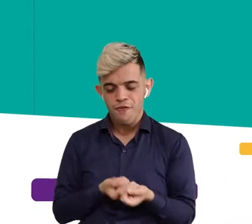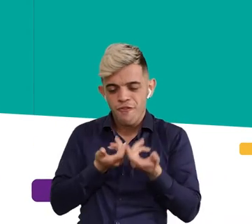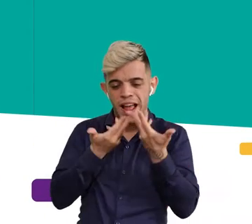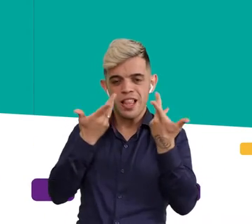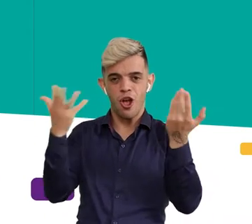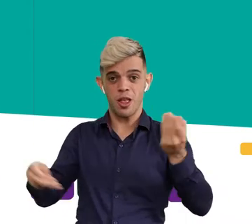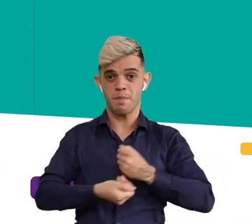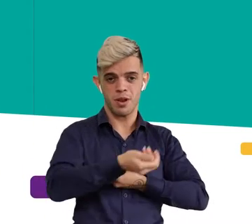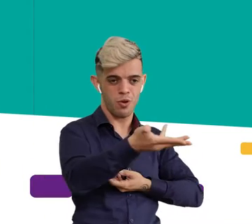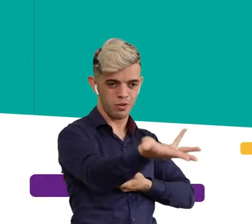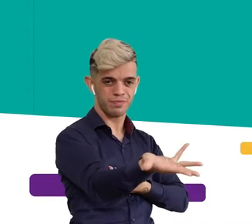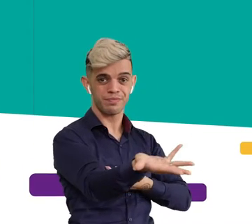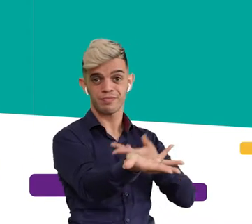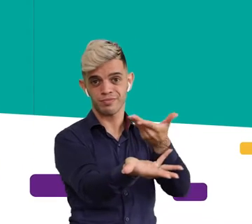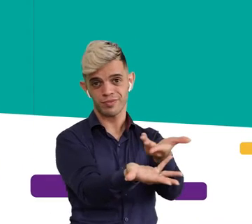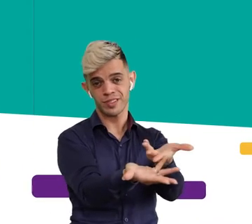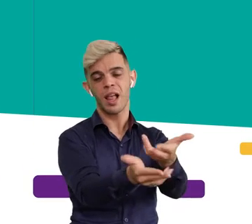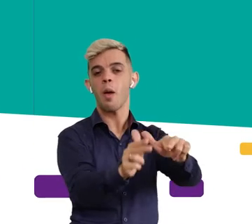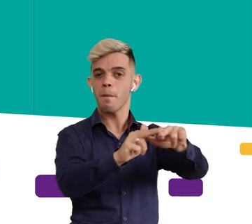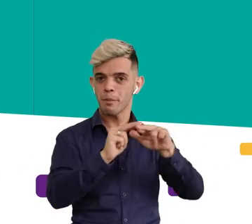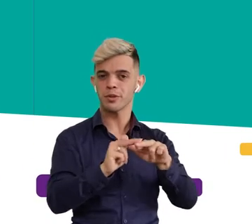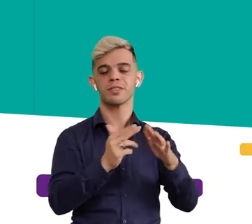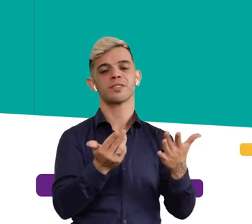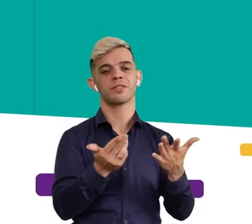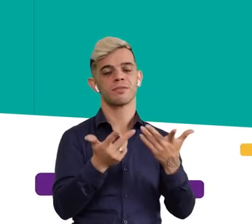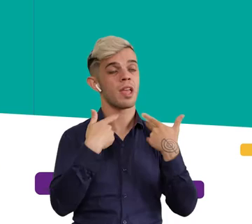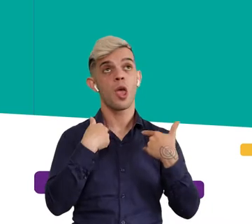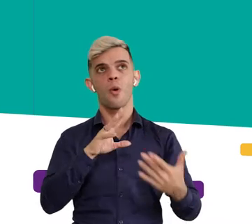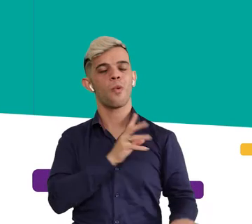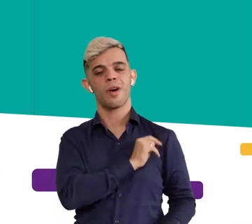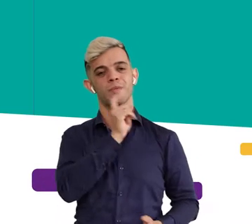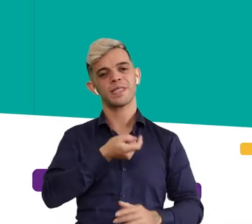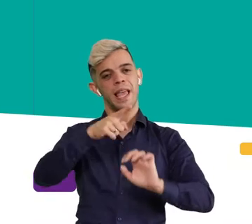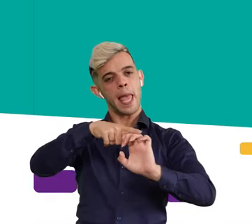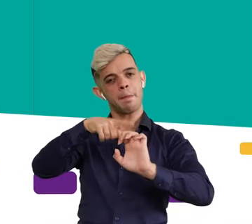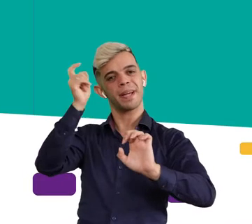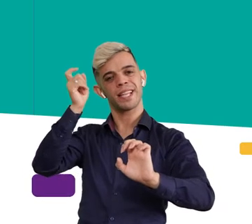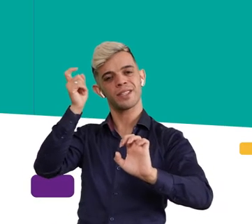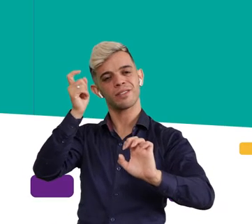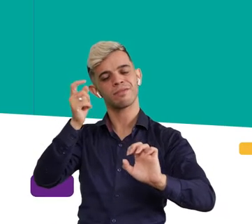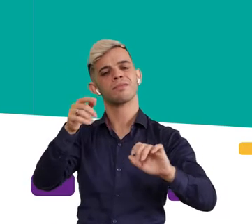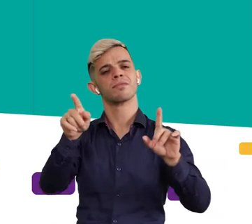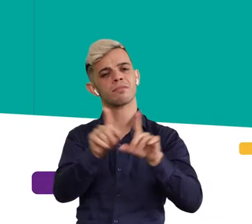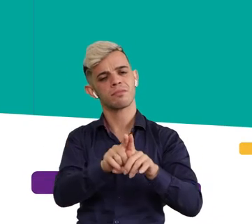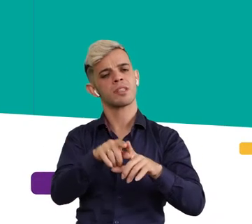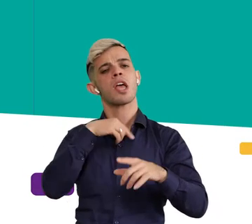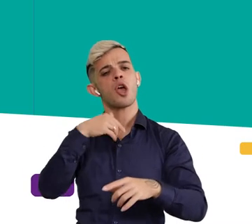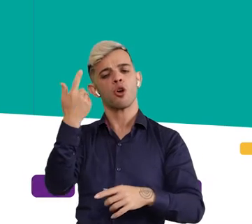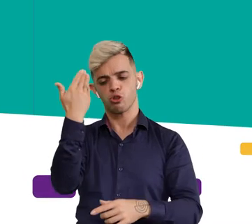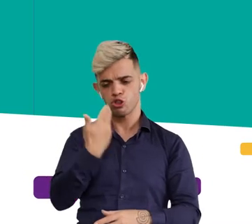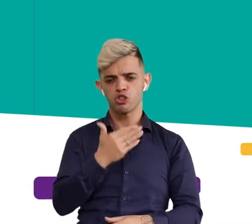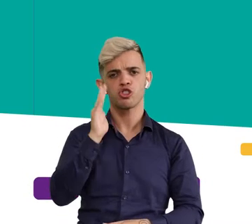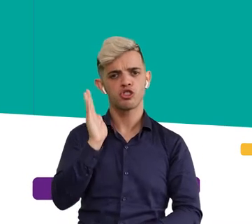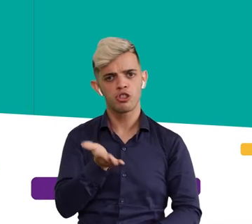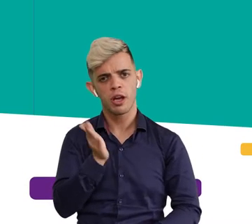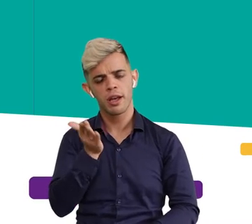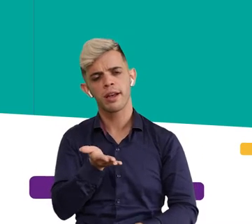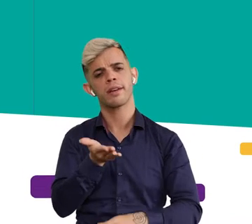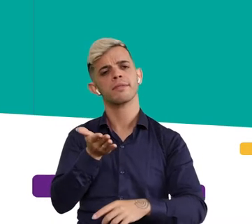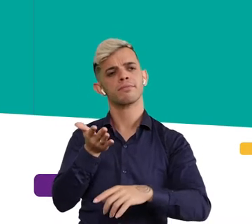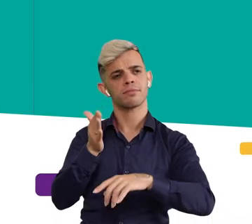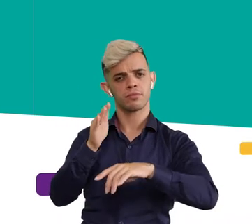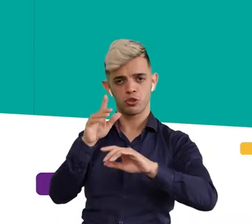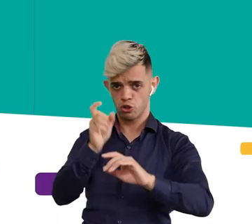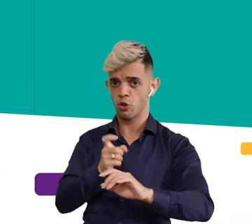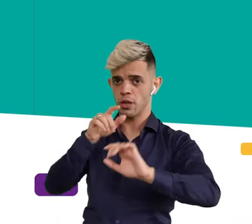algo muito valioso para outra pessoa. Então eu amo ser empreendedora, eu sou